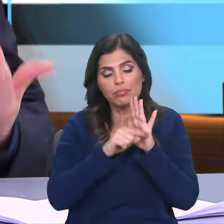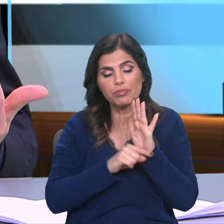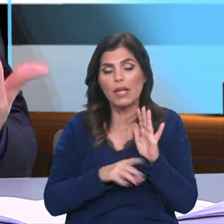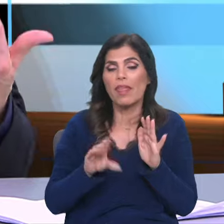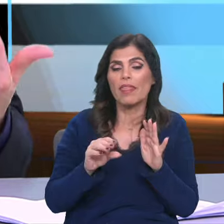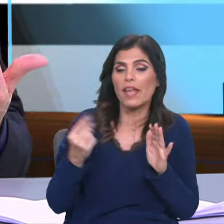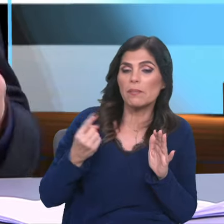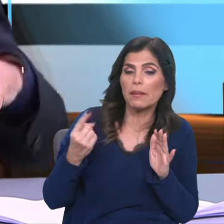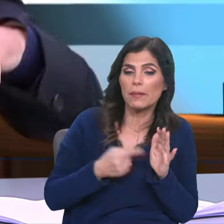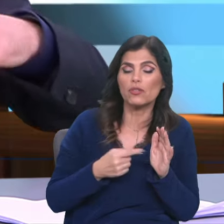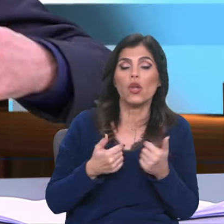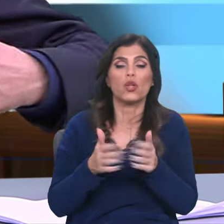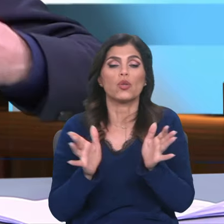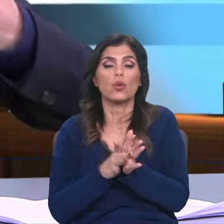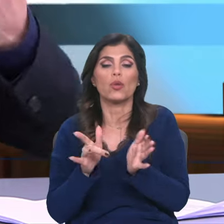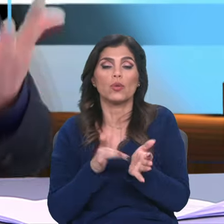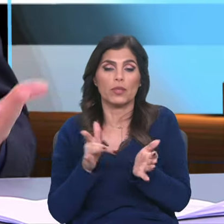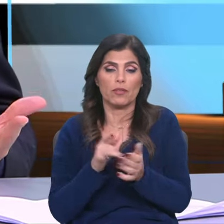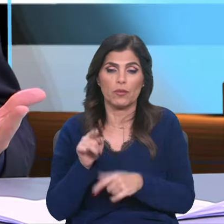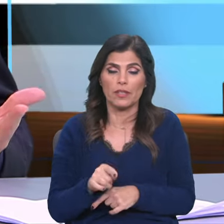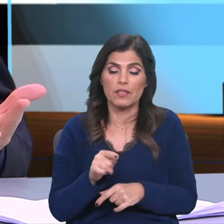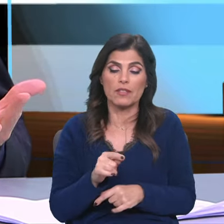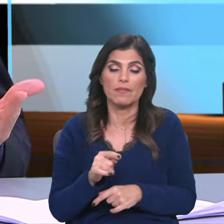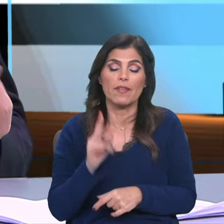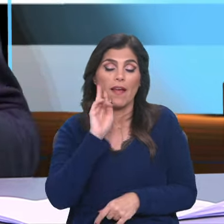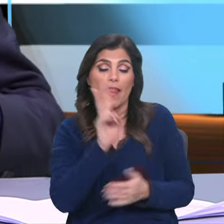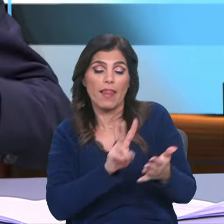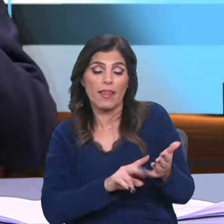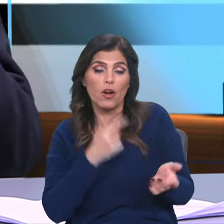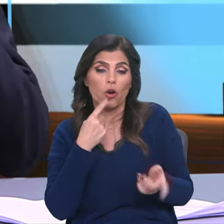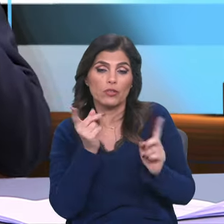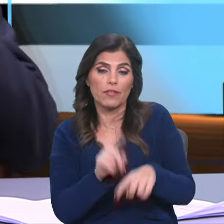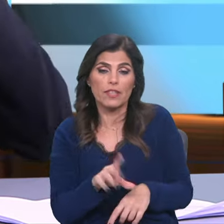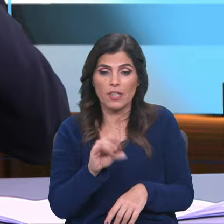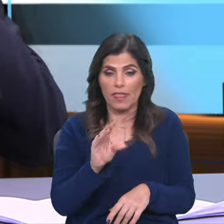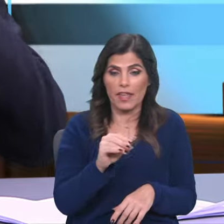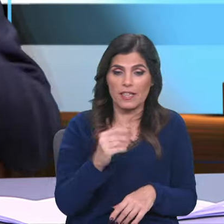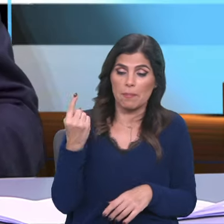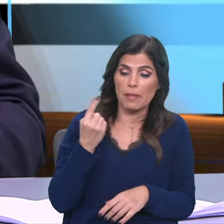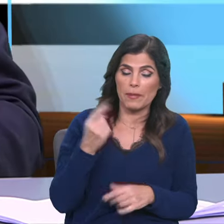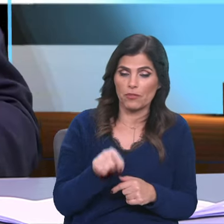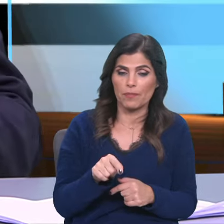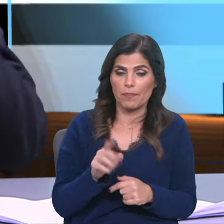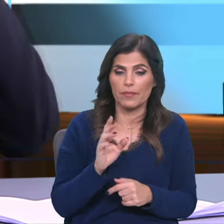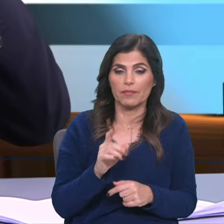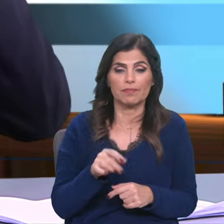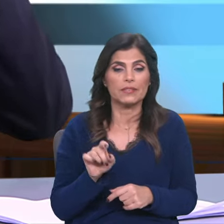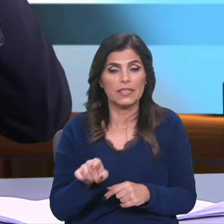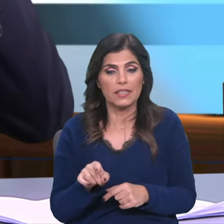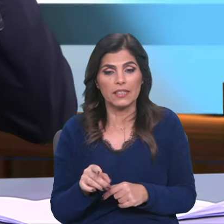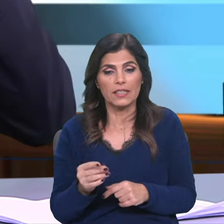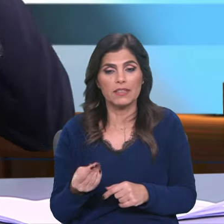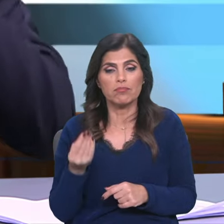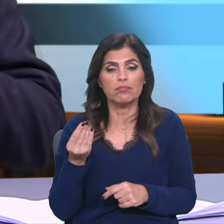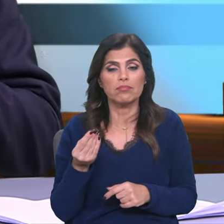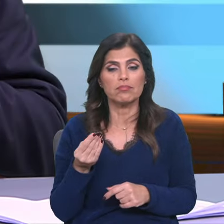todo o livro de Deutronómio faz uma releitura destes Dez Mandamentos. E esse entomato coloca na